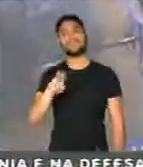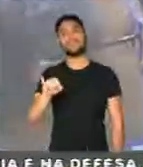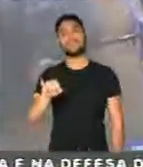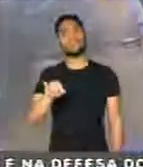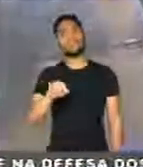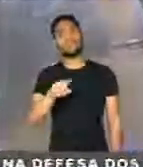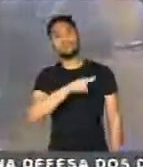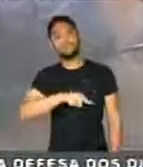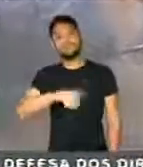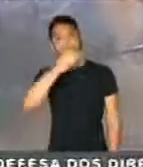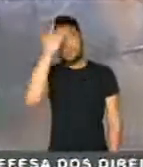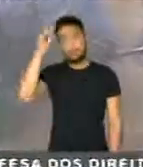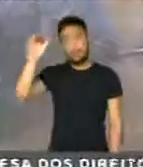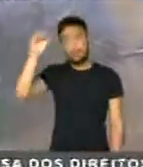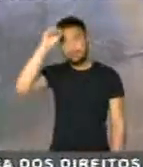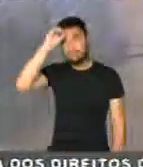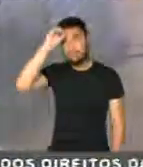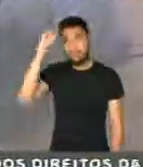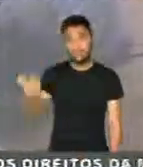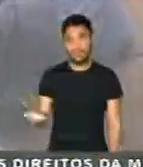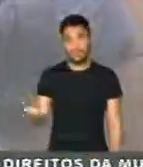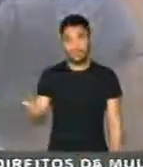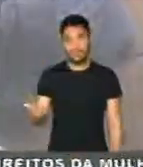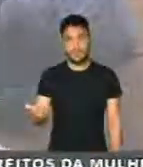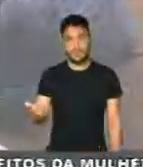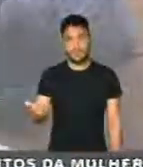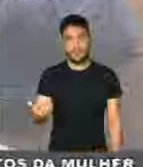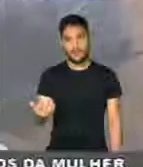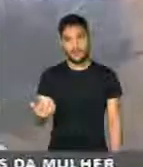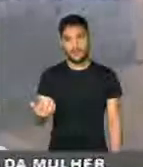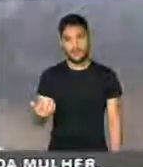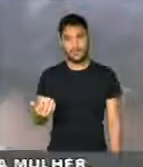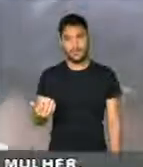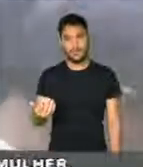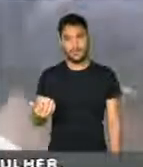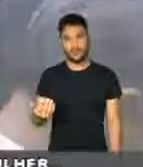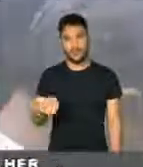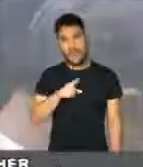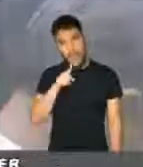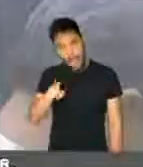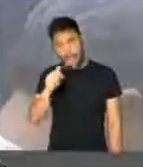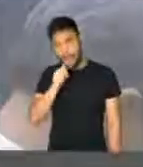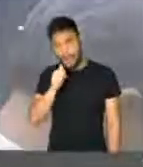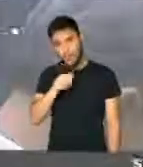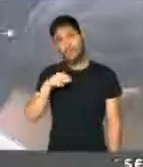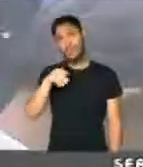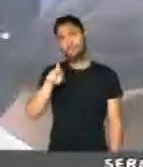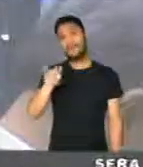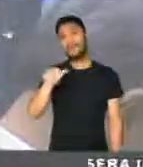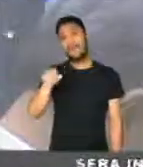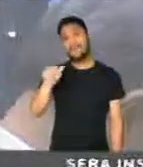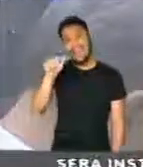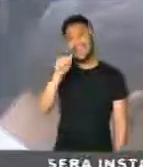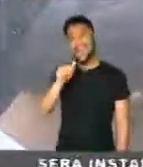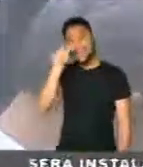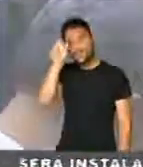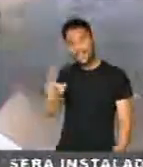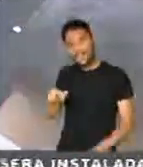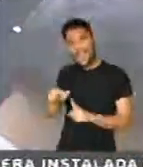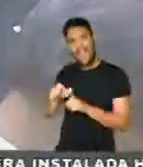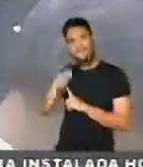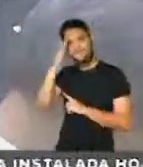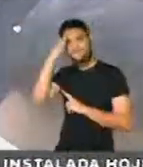queiram os ignorantes ou não queiram reconhecer essa mulher, que é